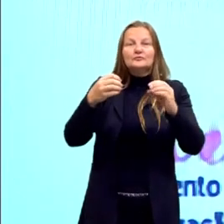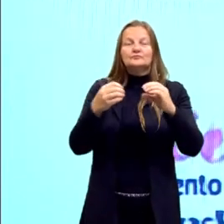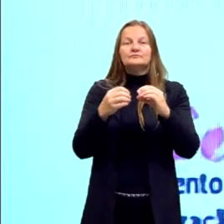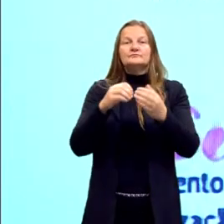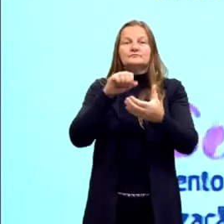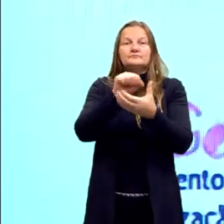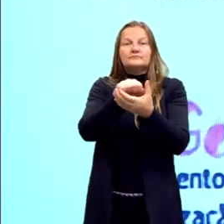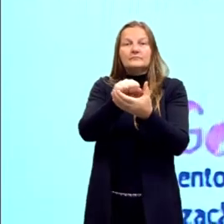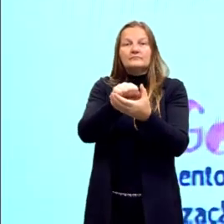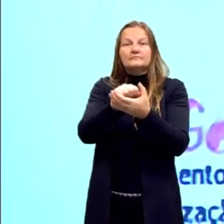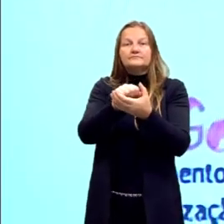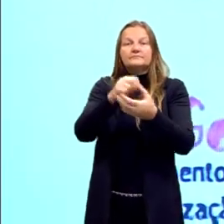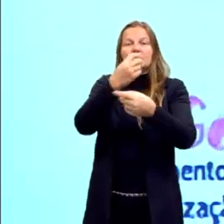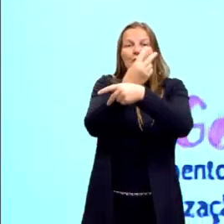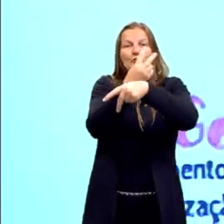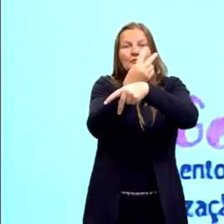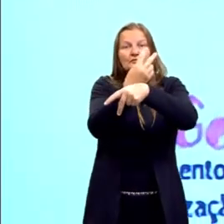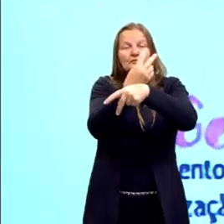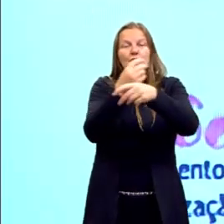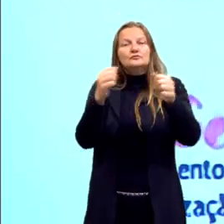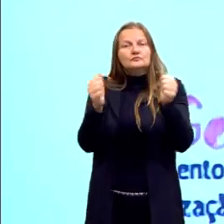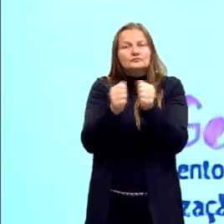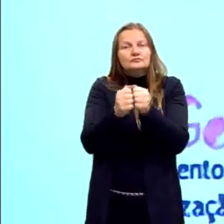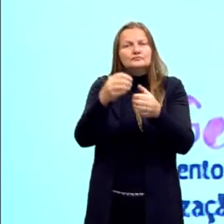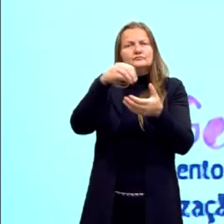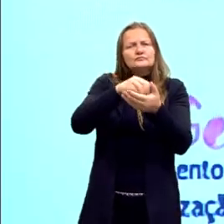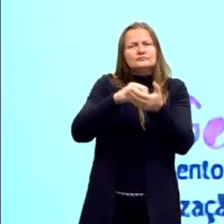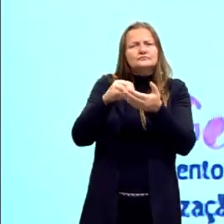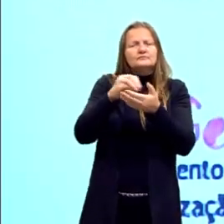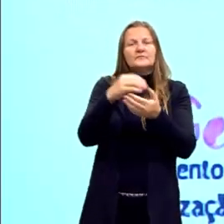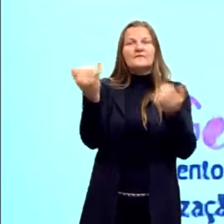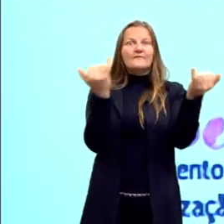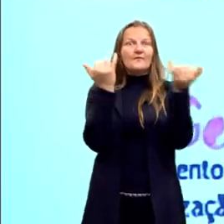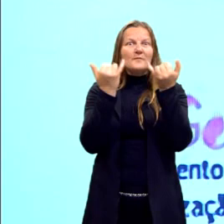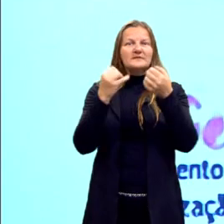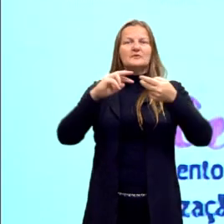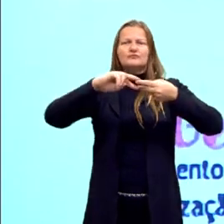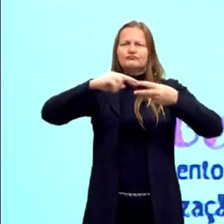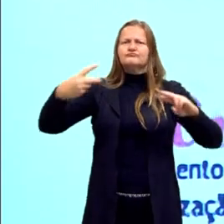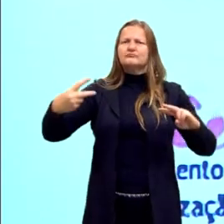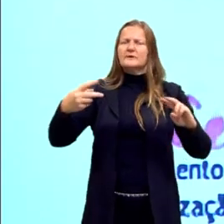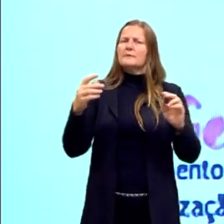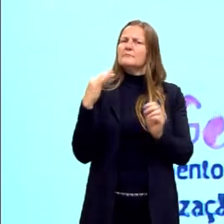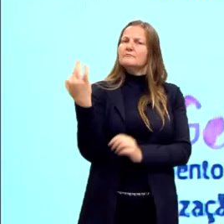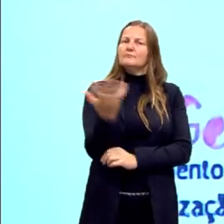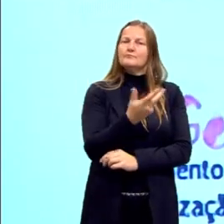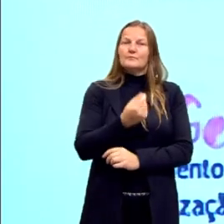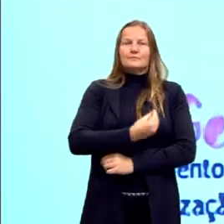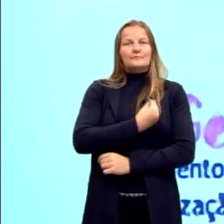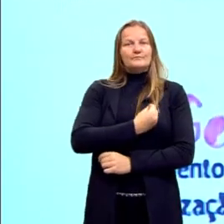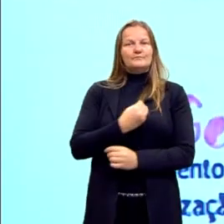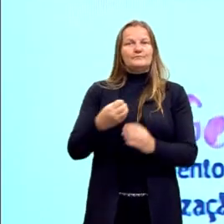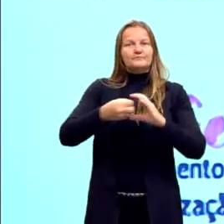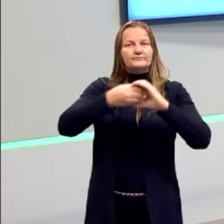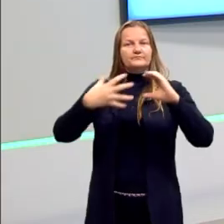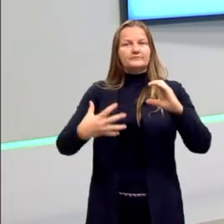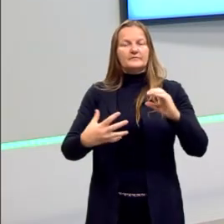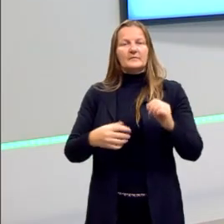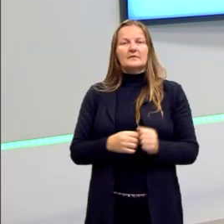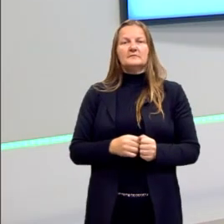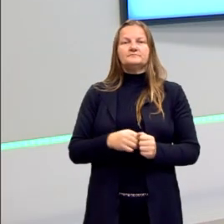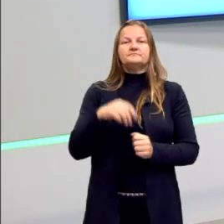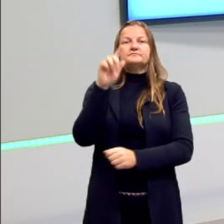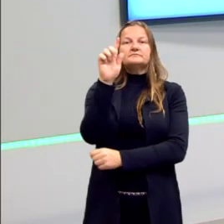armazenados, ou seja, que armazena toda a informação genética do indivíduo. Genoma.